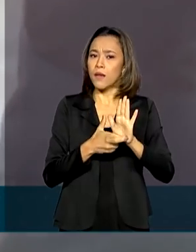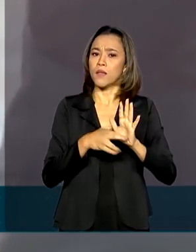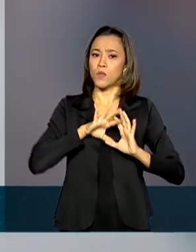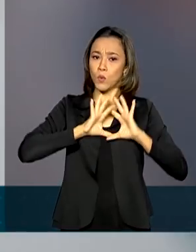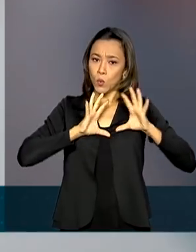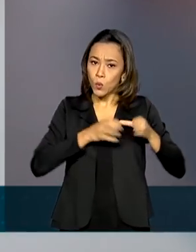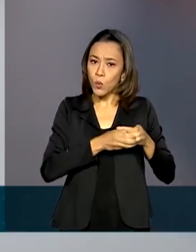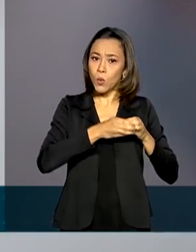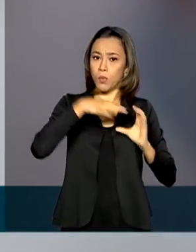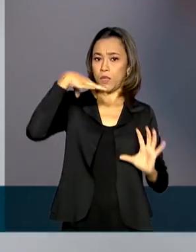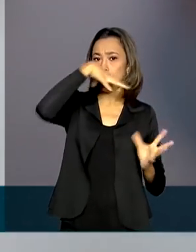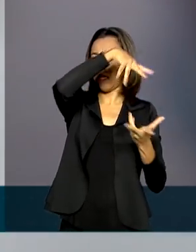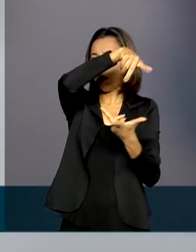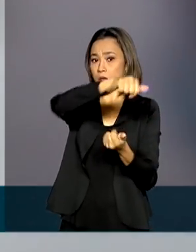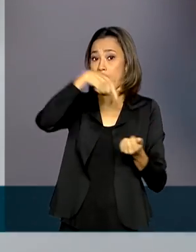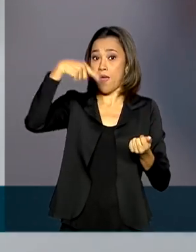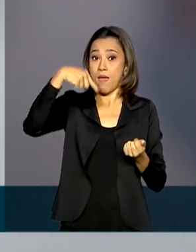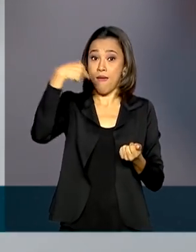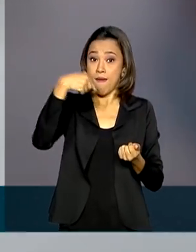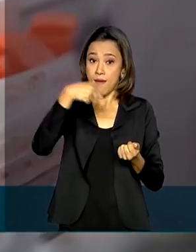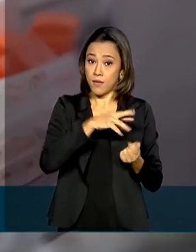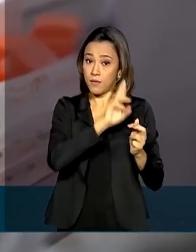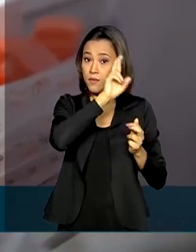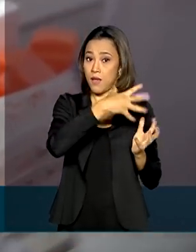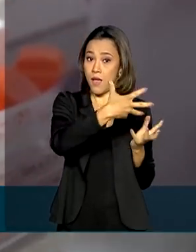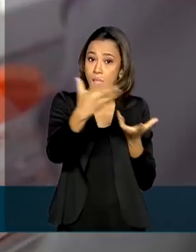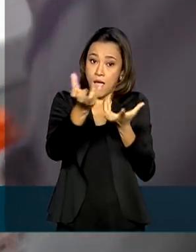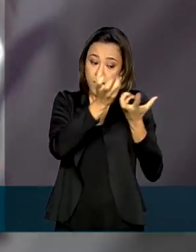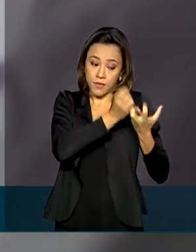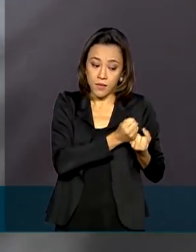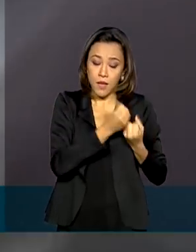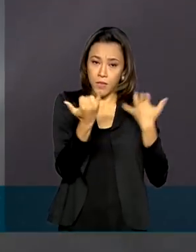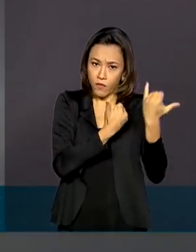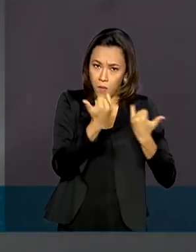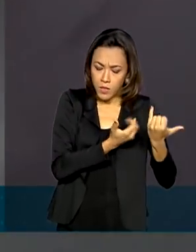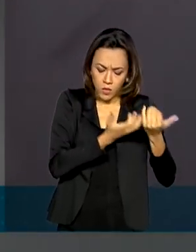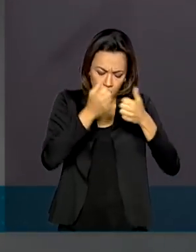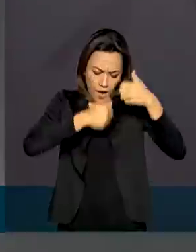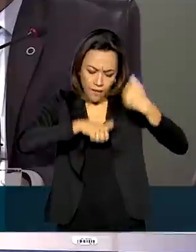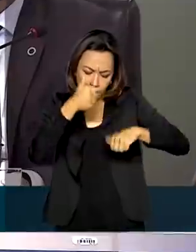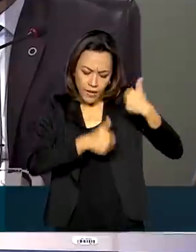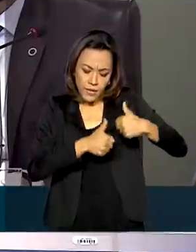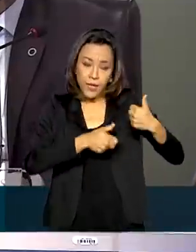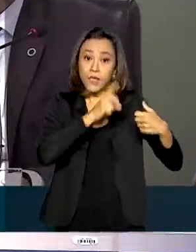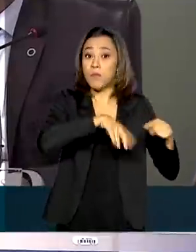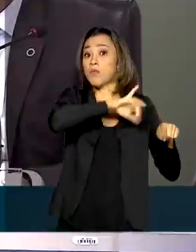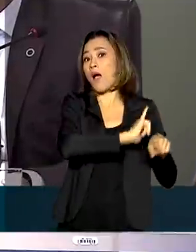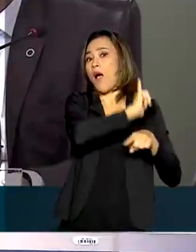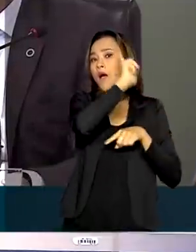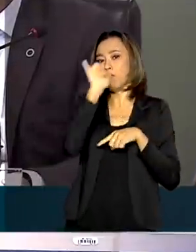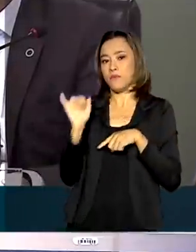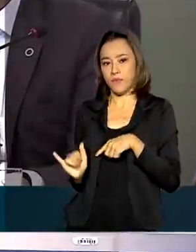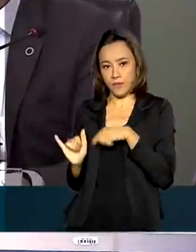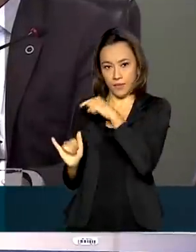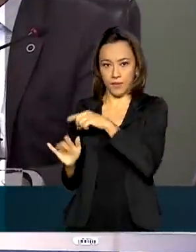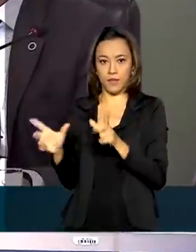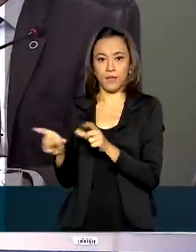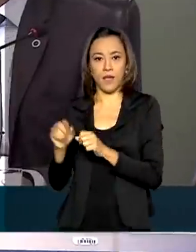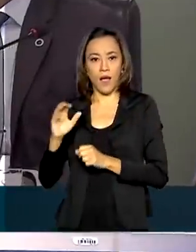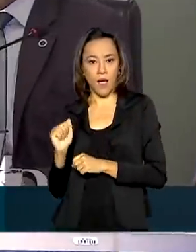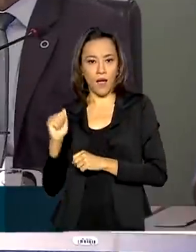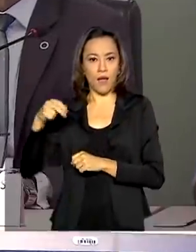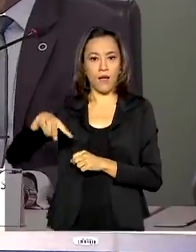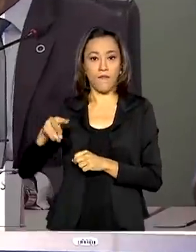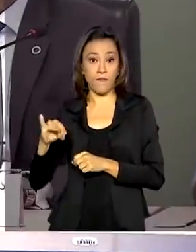Independente é quem recebe os dados do desenvolvedor da vacina, analisa e notifica a Anvisa, que pode tomar nova